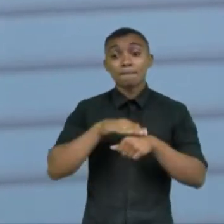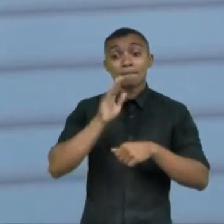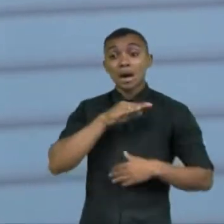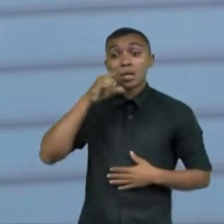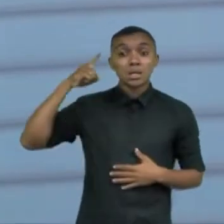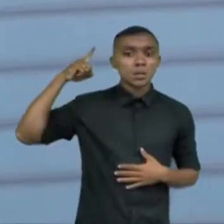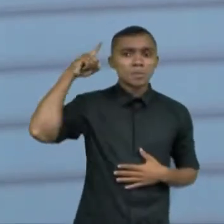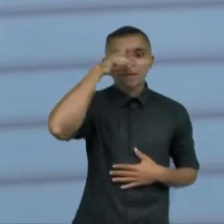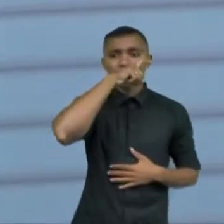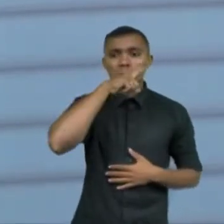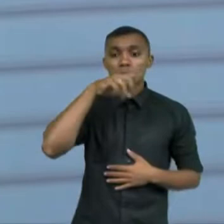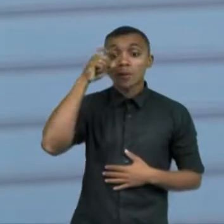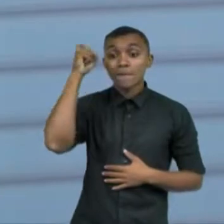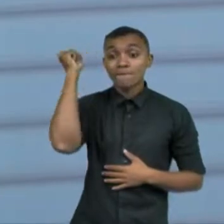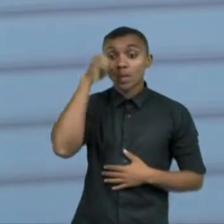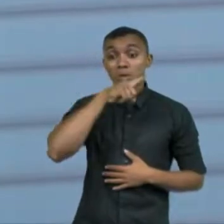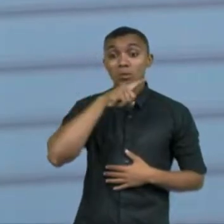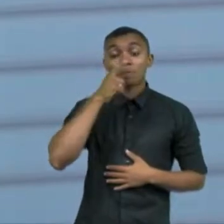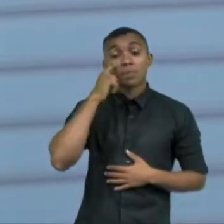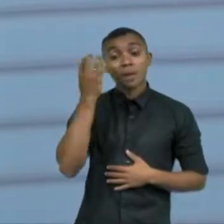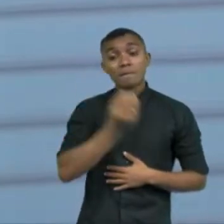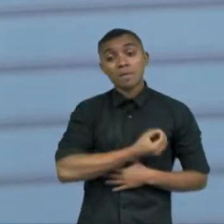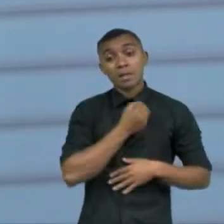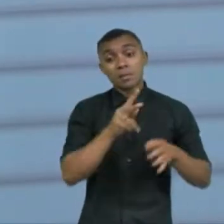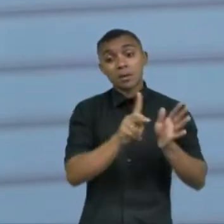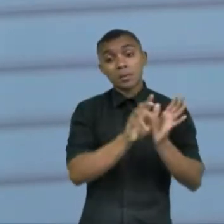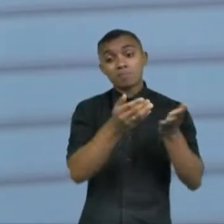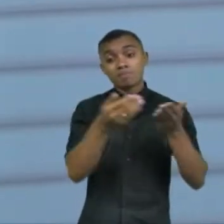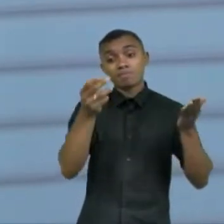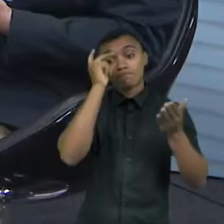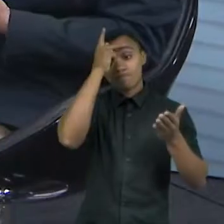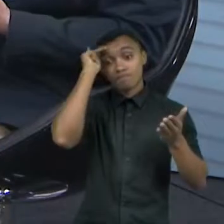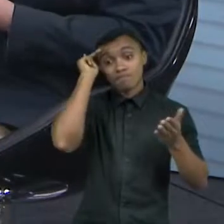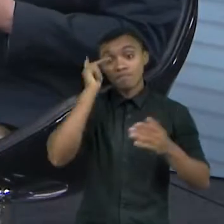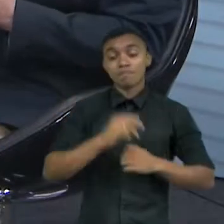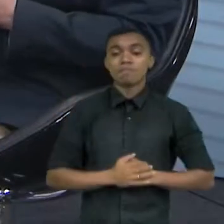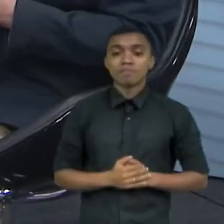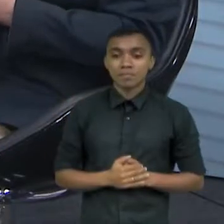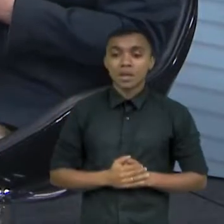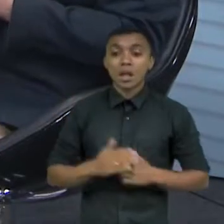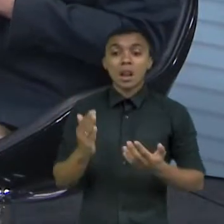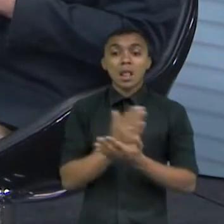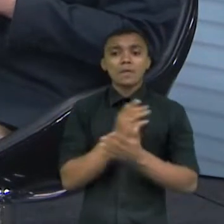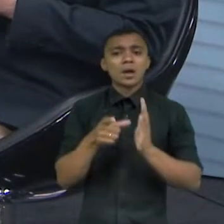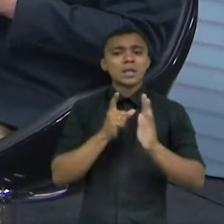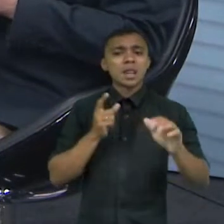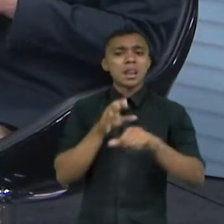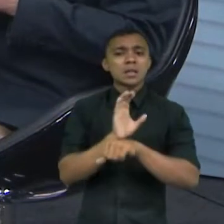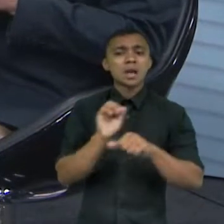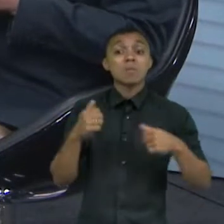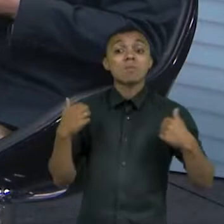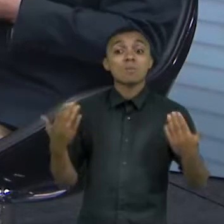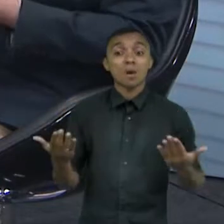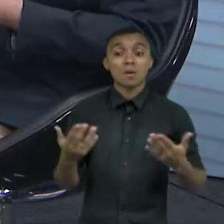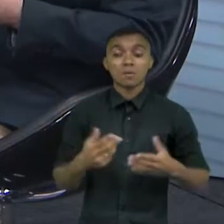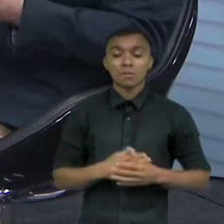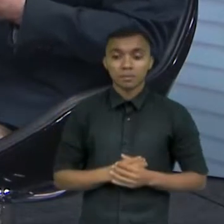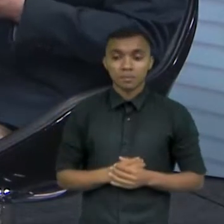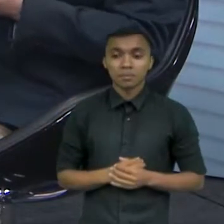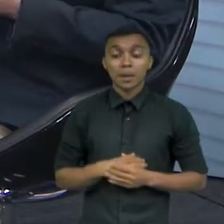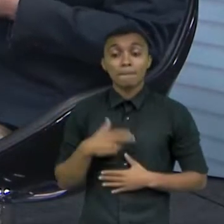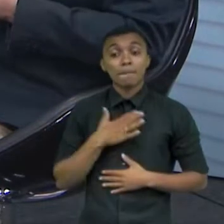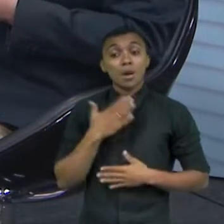para a vida para o dia a dia dessas pessoas Bom, o seu livro foi lançado quando? Meu livro foi lançado